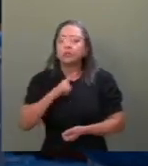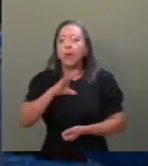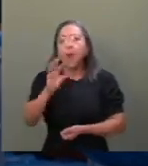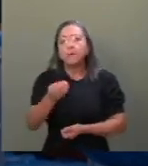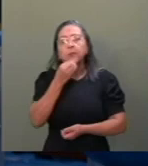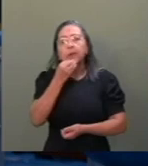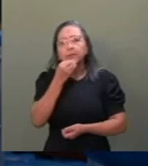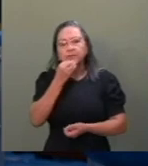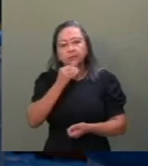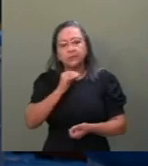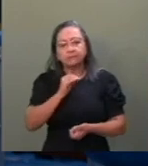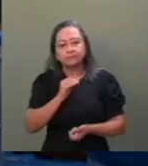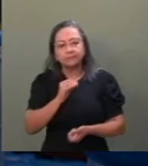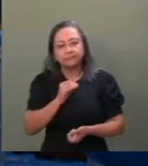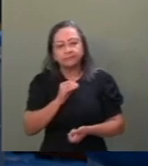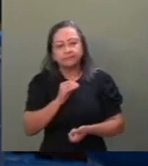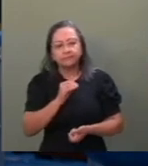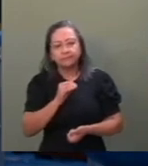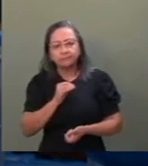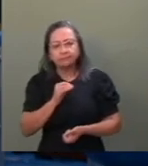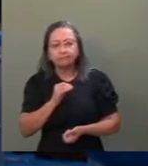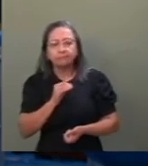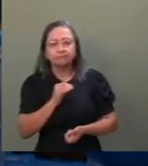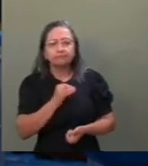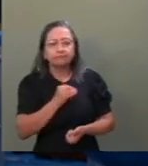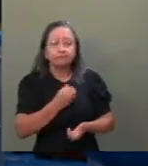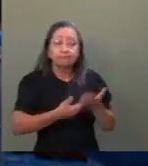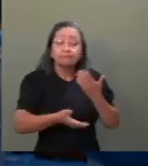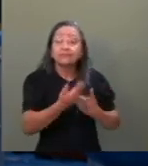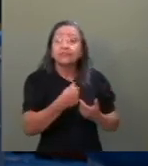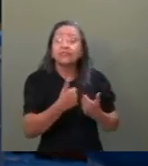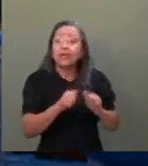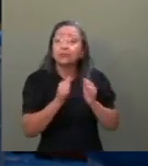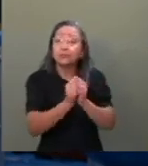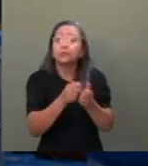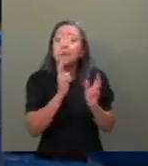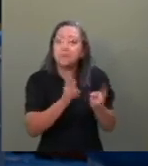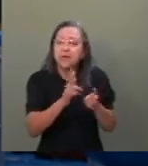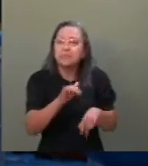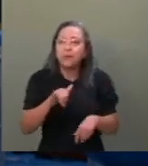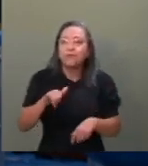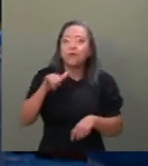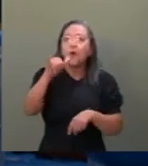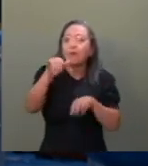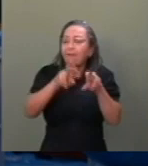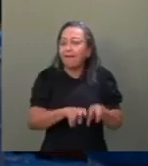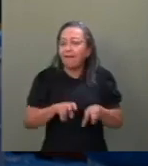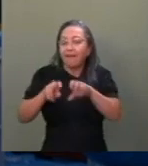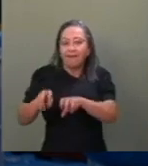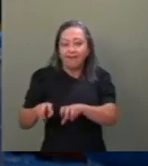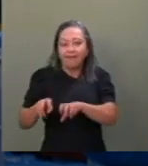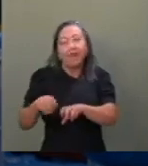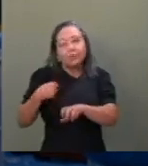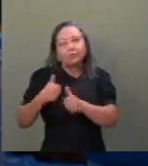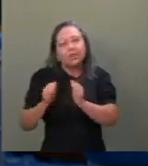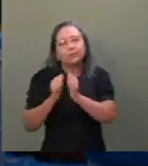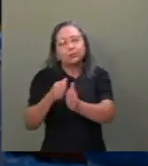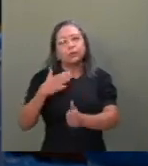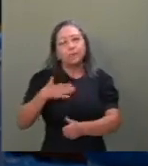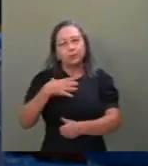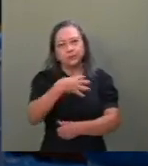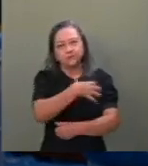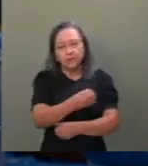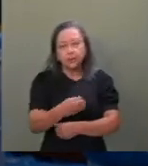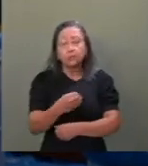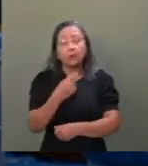partilhar com o Jean-Paul mesmo o vôo. Naquele momento, no vôo não vinha com meu esposo, mas vinha com os meus filhos. E foi